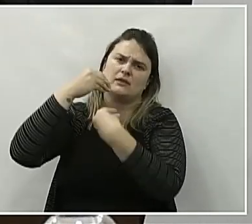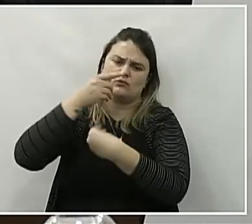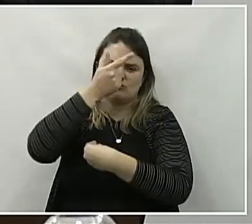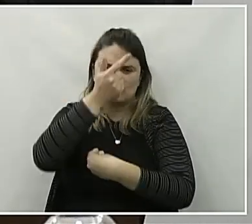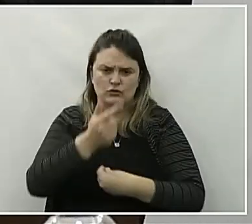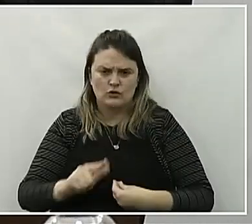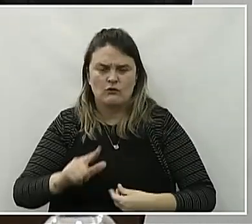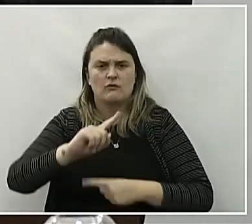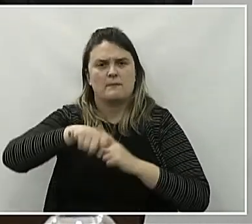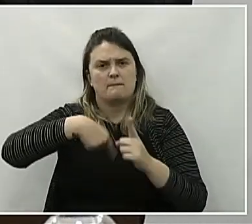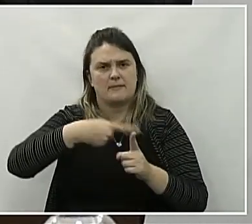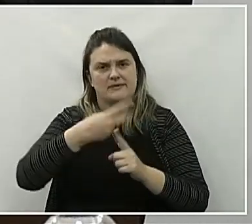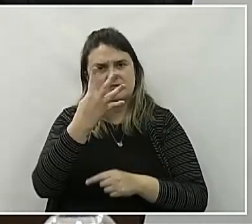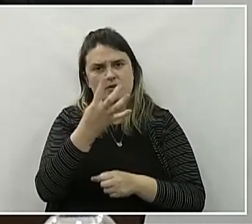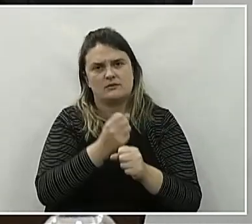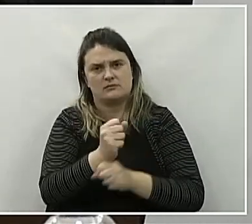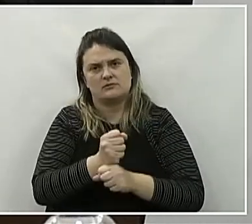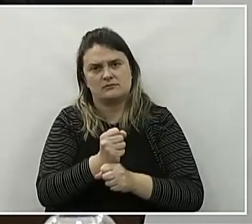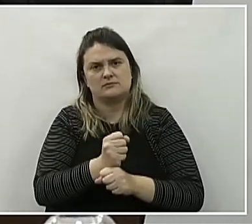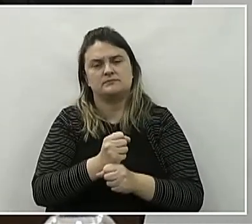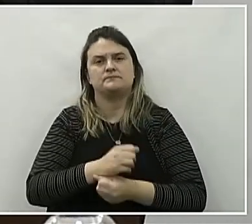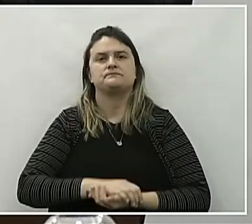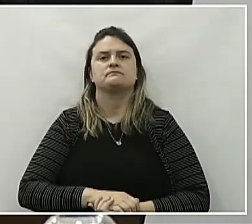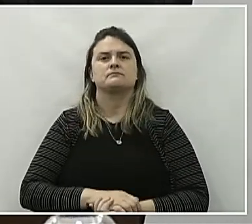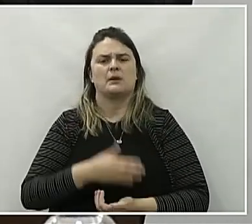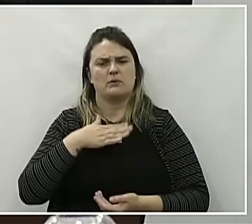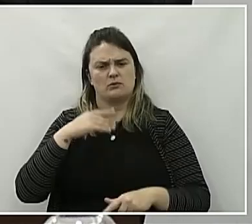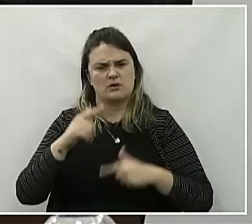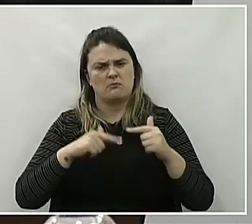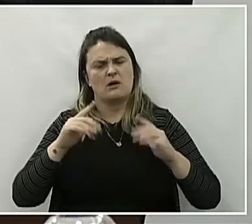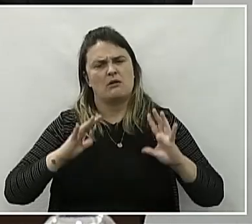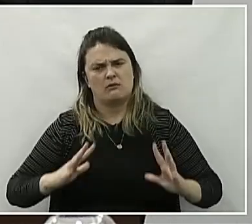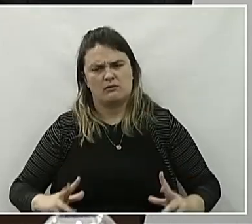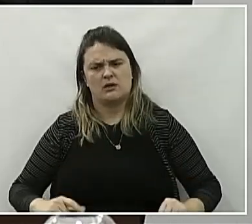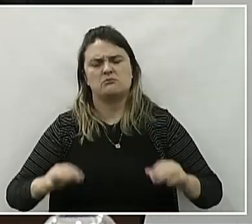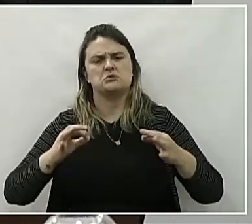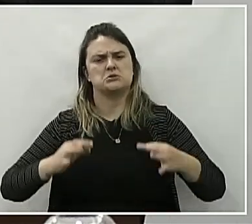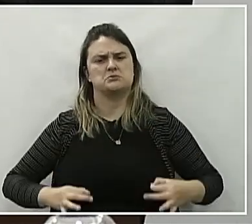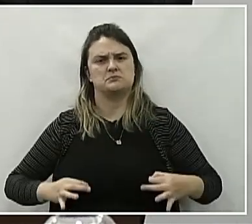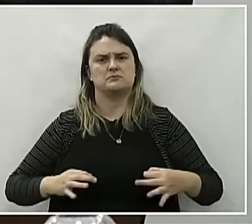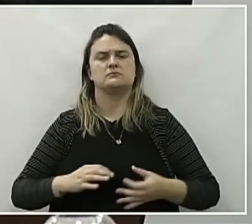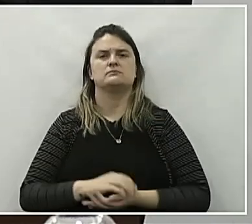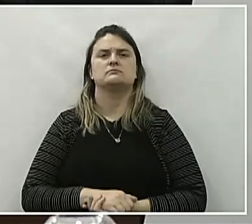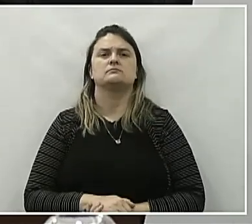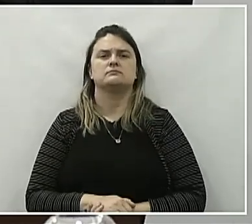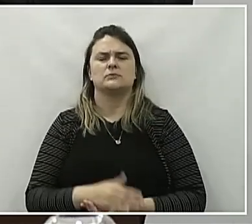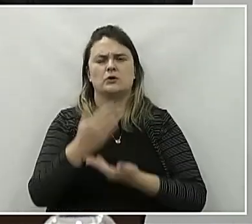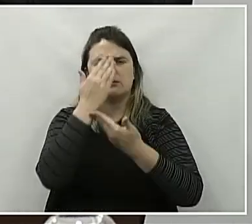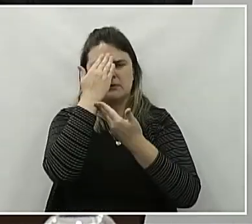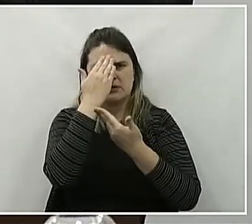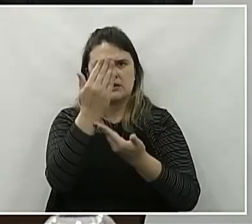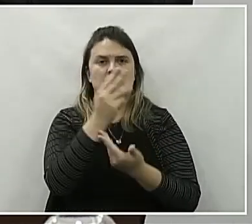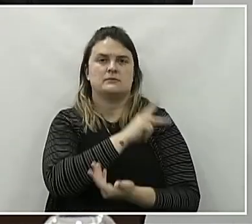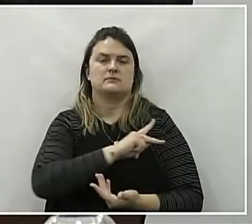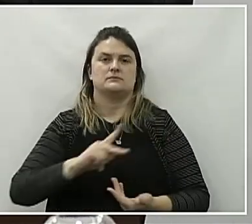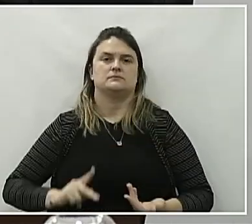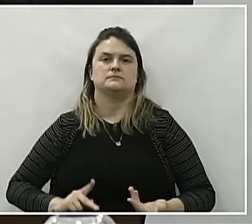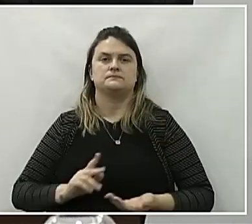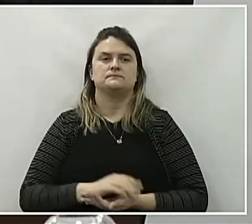fazer uma caminhada dessa limpa e bondosa. Muito obrigado, senhor presidente.